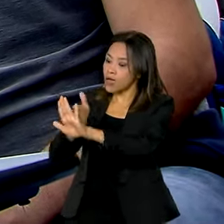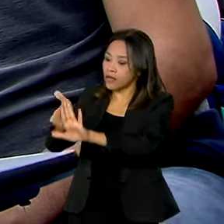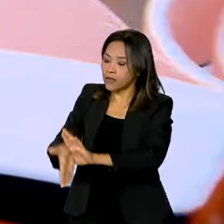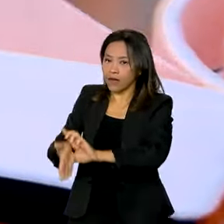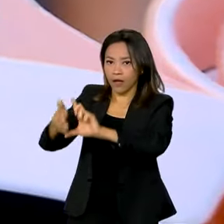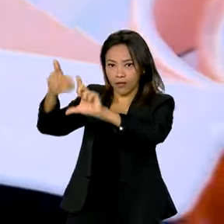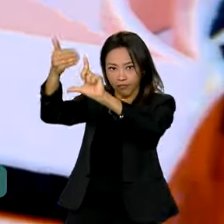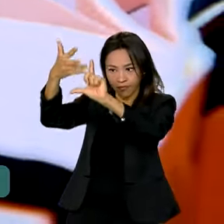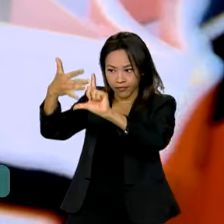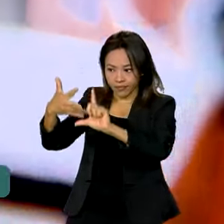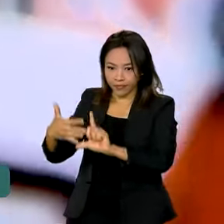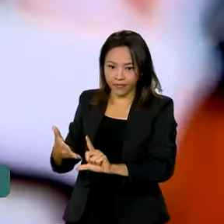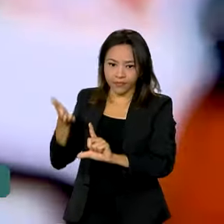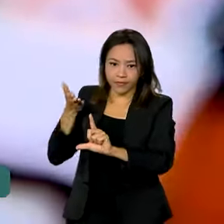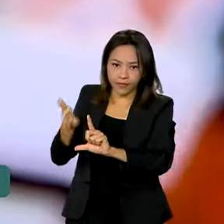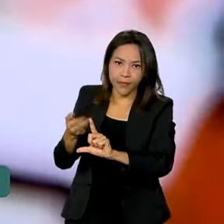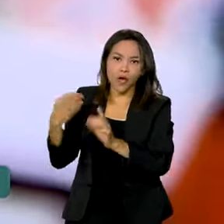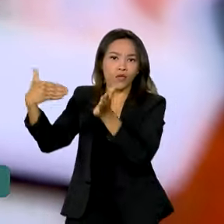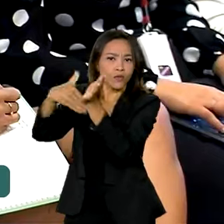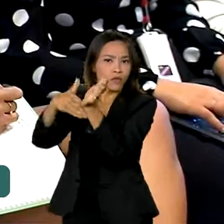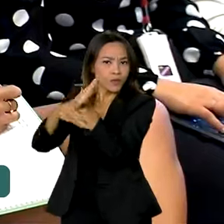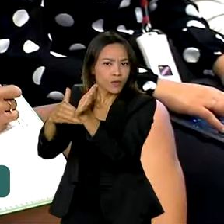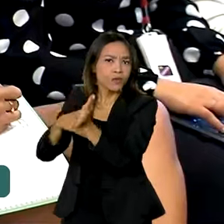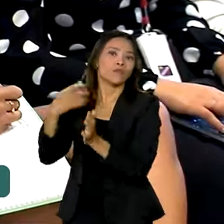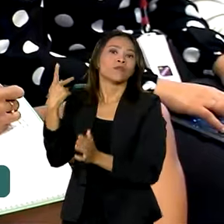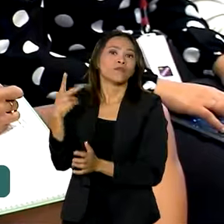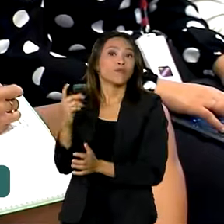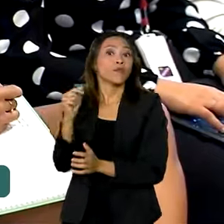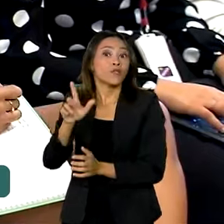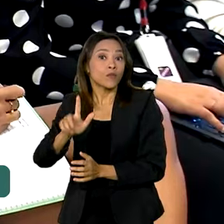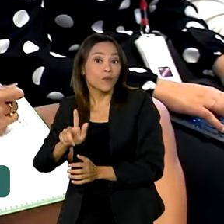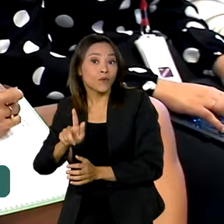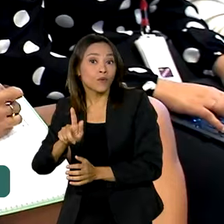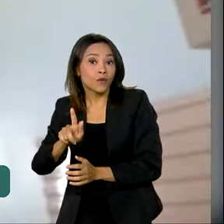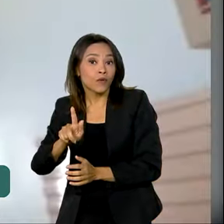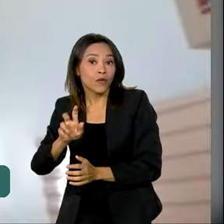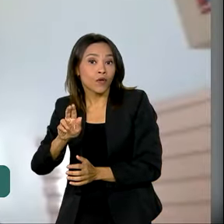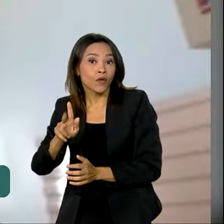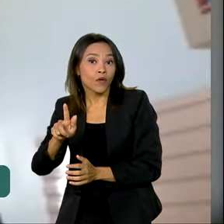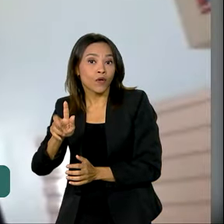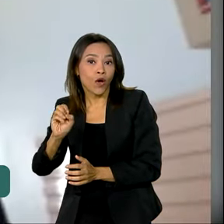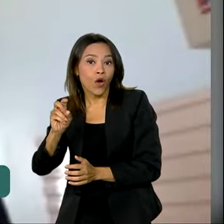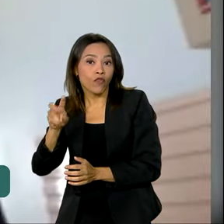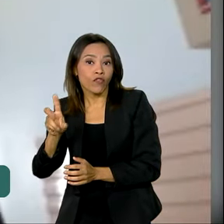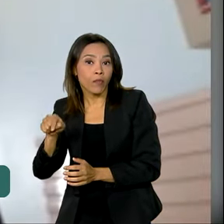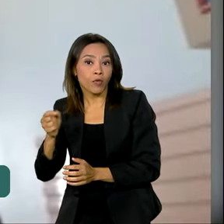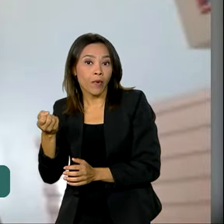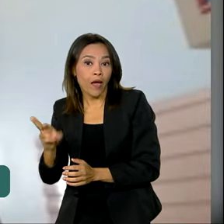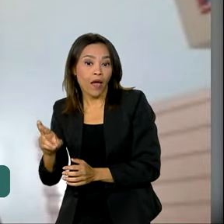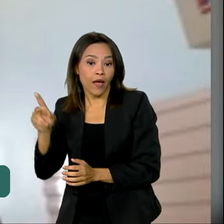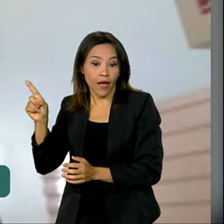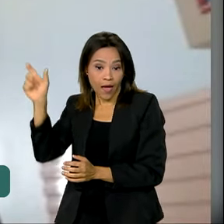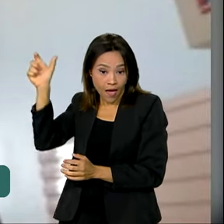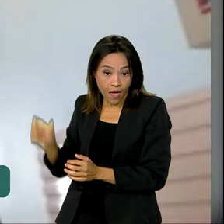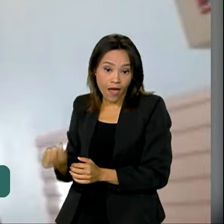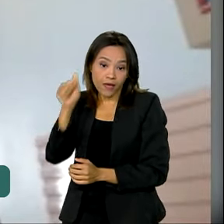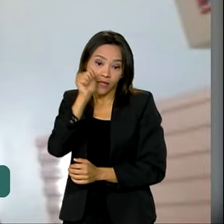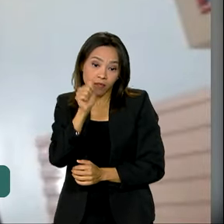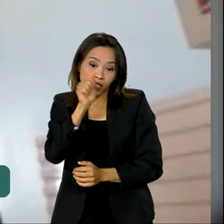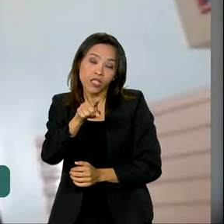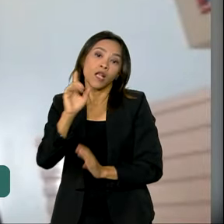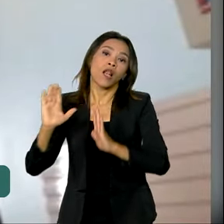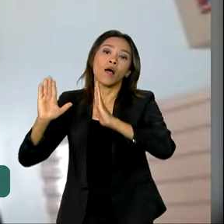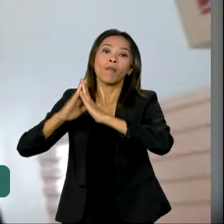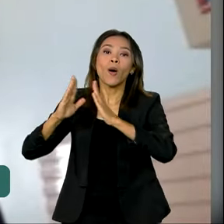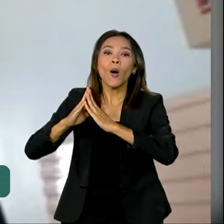participante com o login único do gov.br. Sofia Nery, de 17 anos, mora